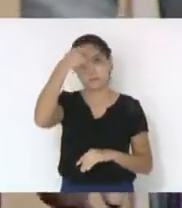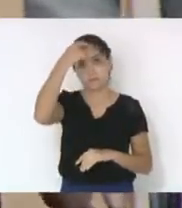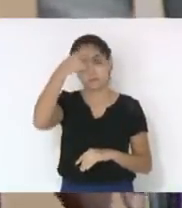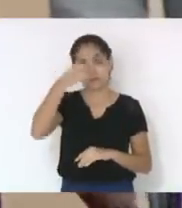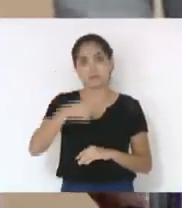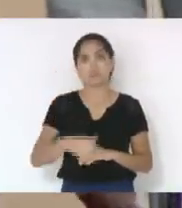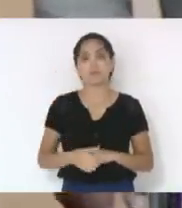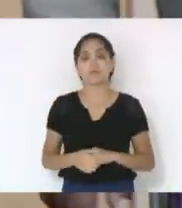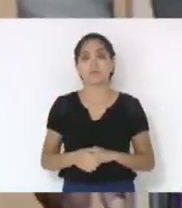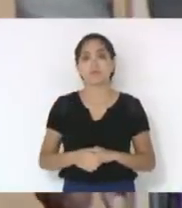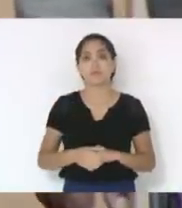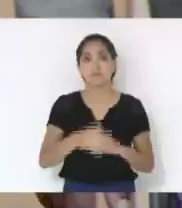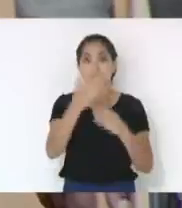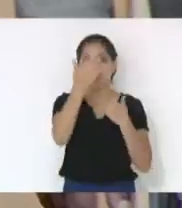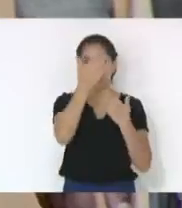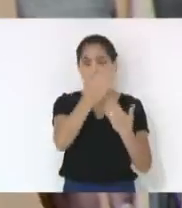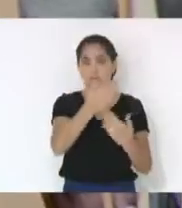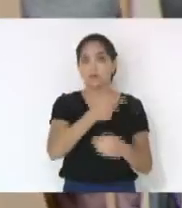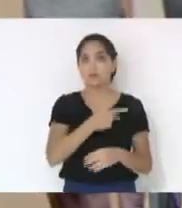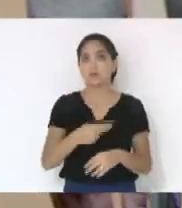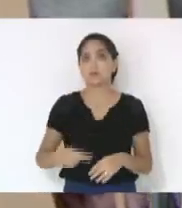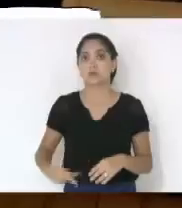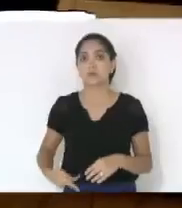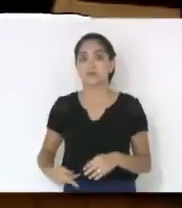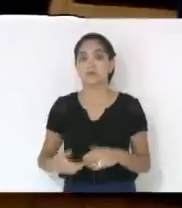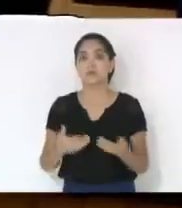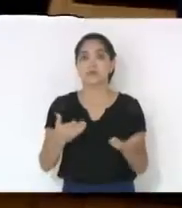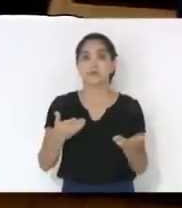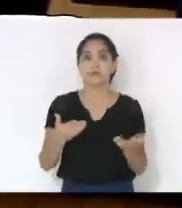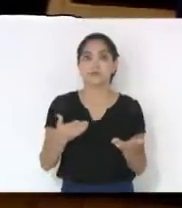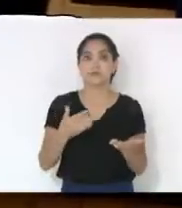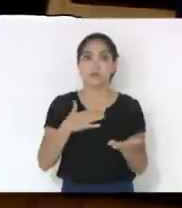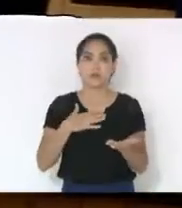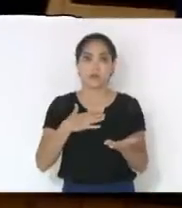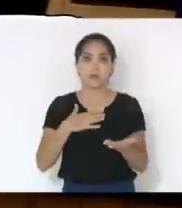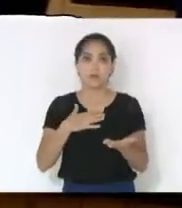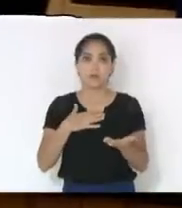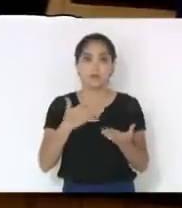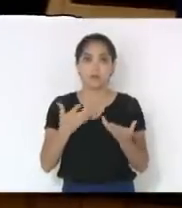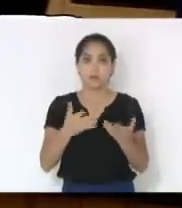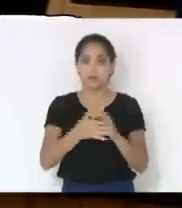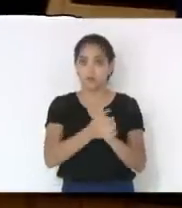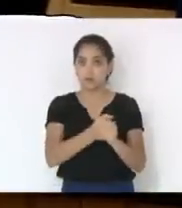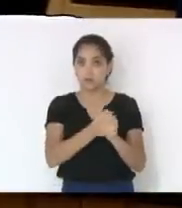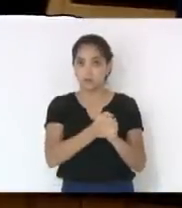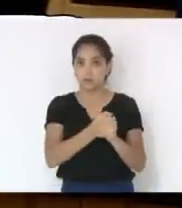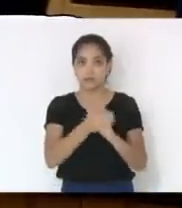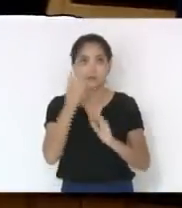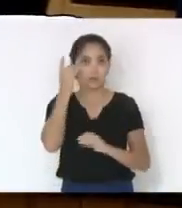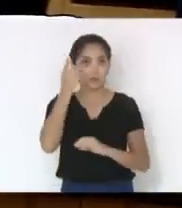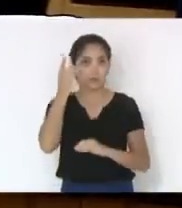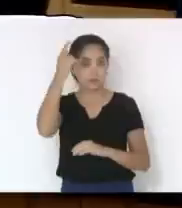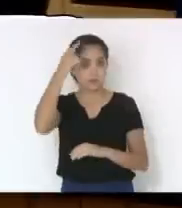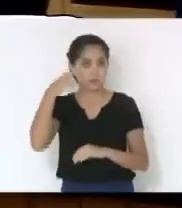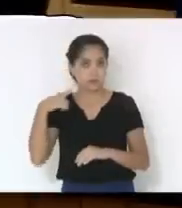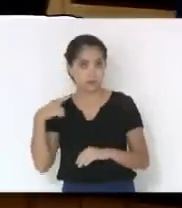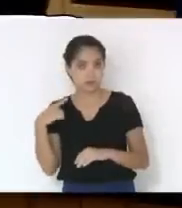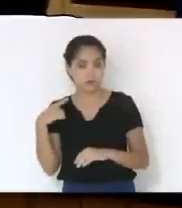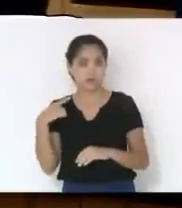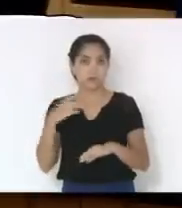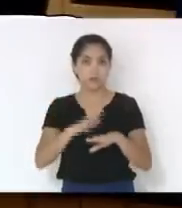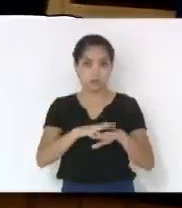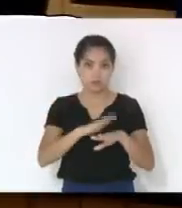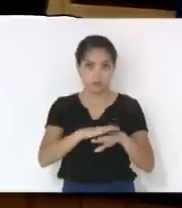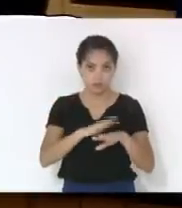Obrigado, senhor presidente. Eu queria saudar o deputado Leonel Pavão, que é autor